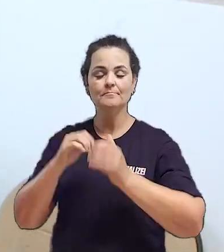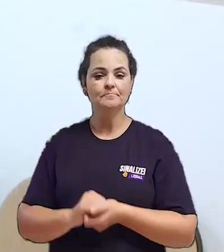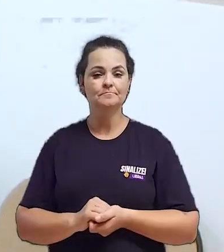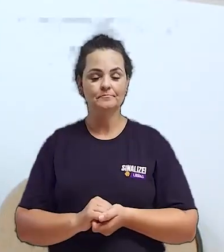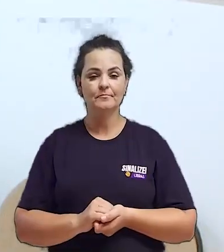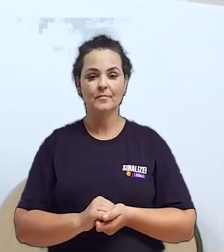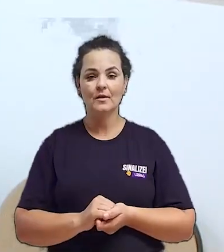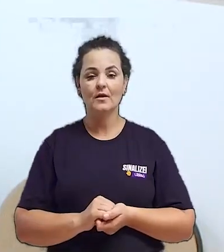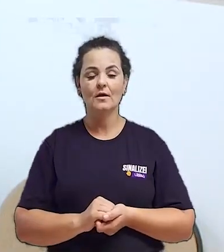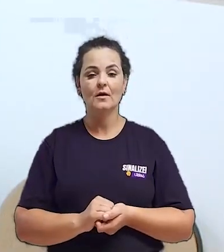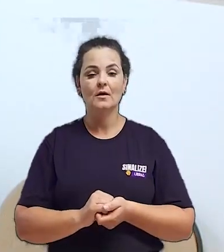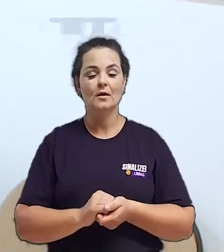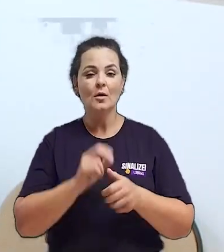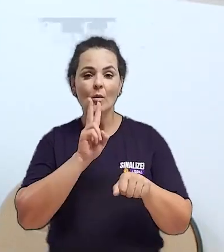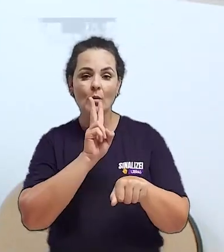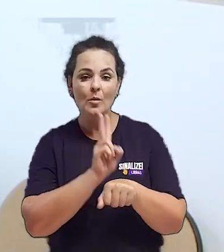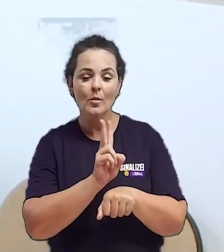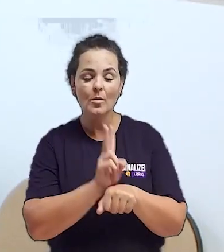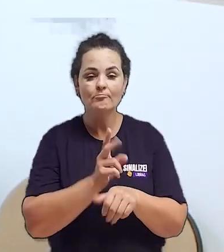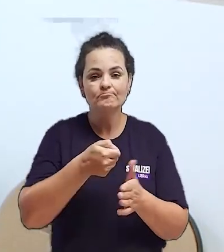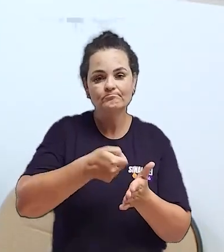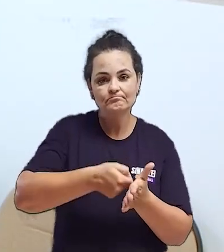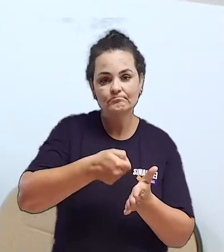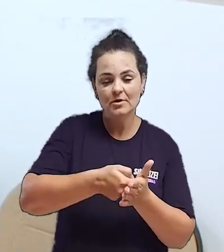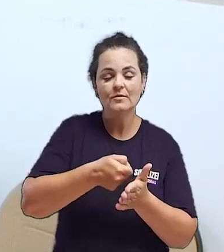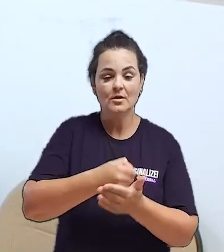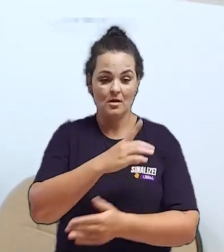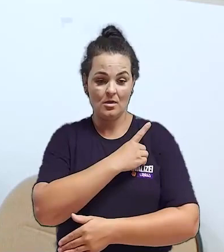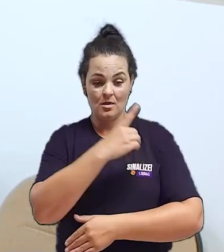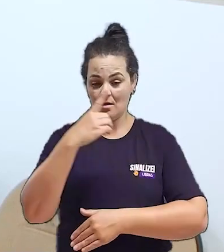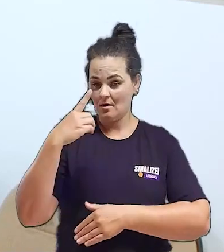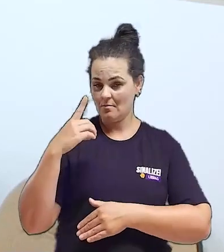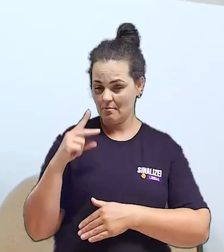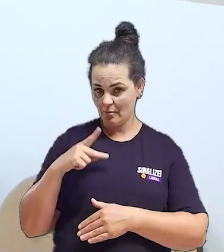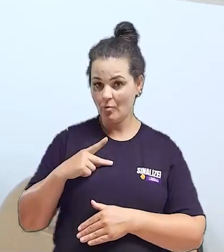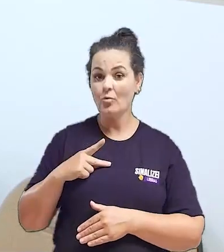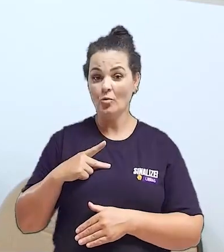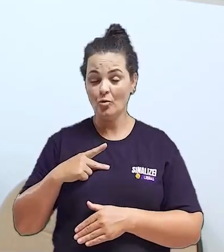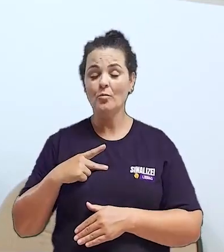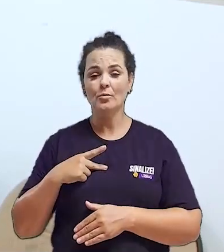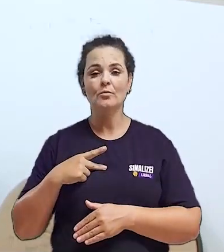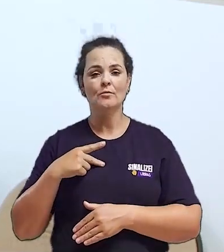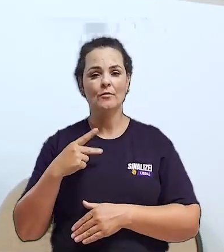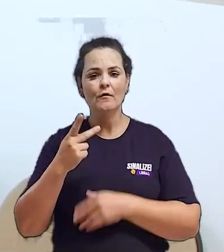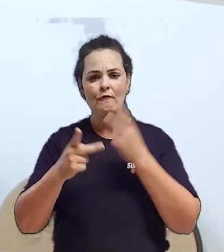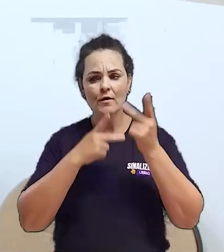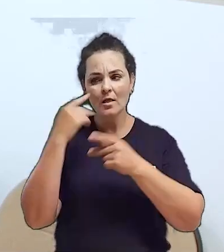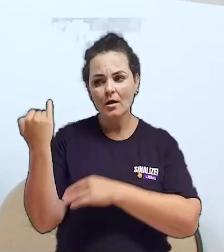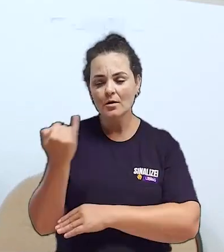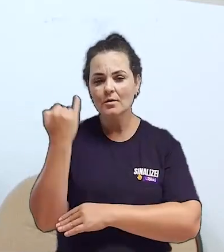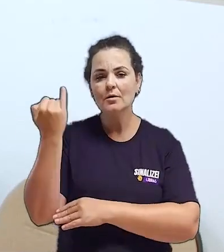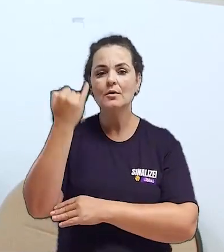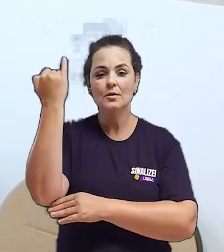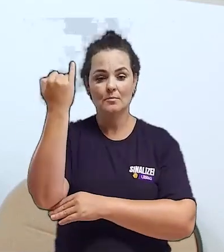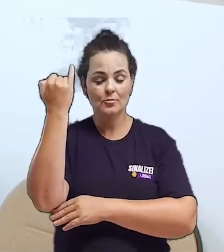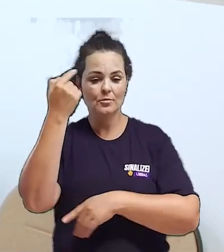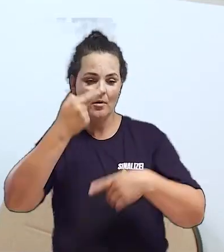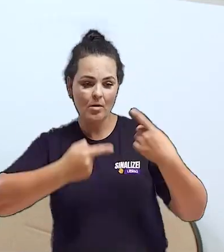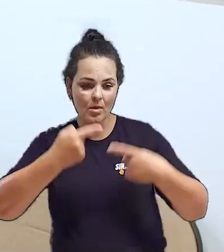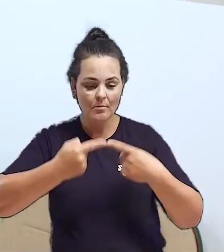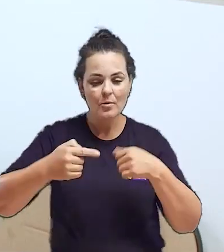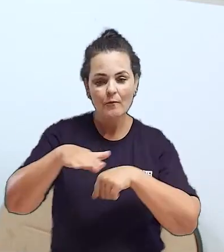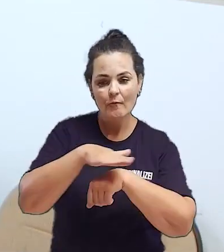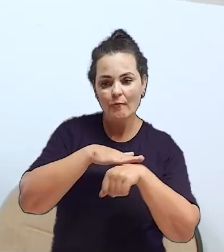Câmara Jaraguá, o defensor público, doutor Leonardo Vinícius Vieira, abordou a importância do Estatuto que está